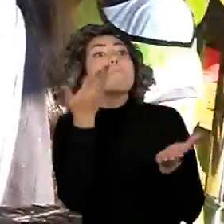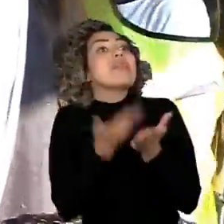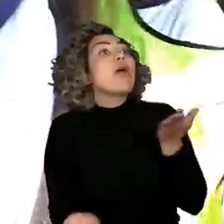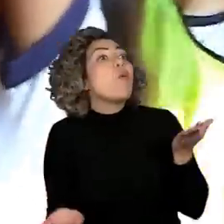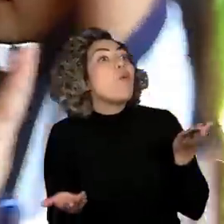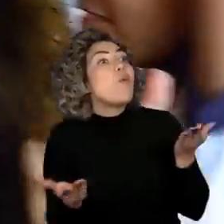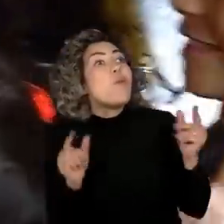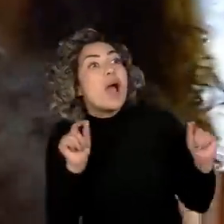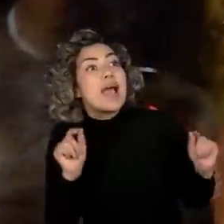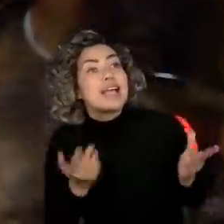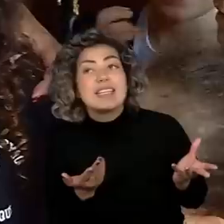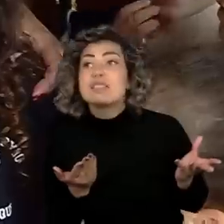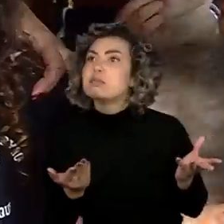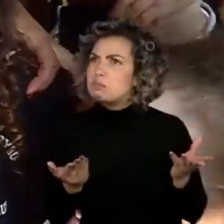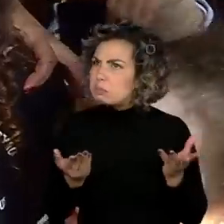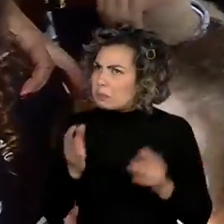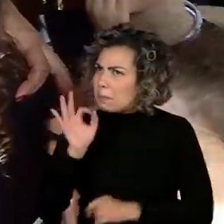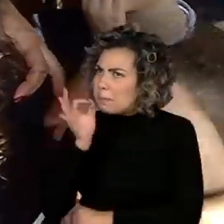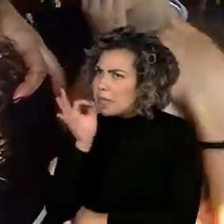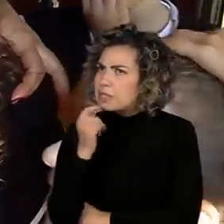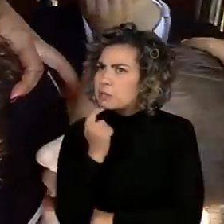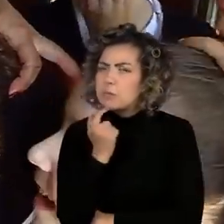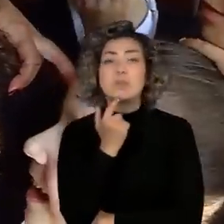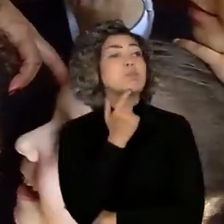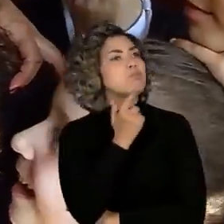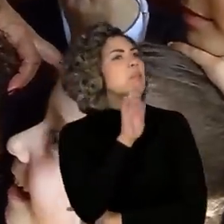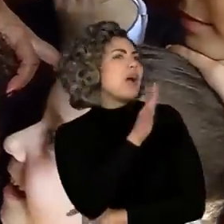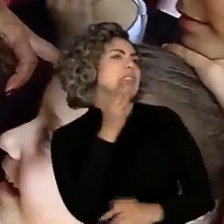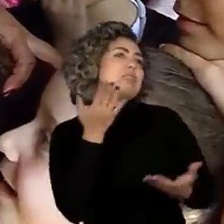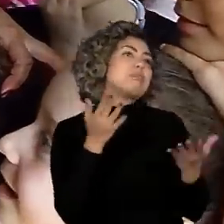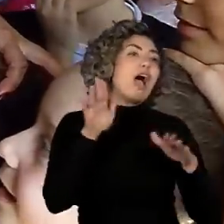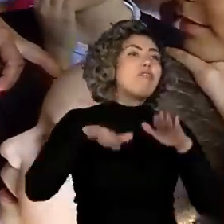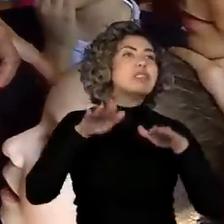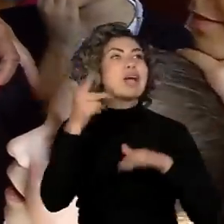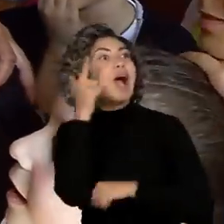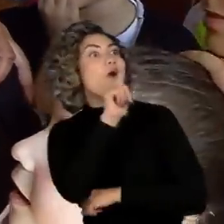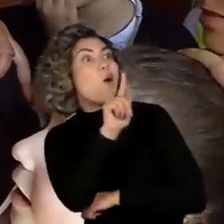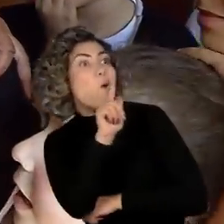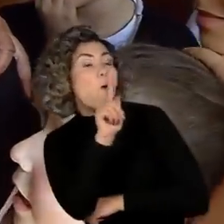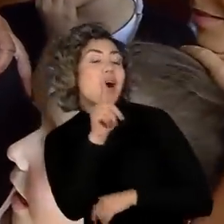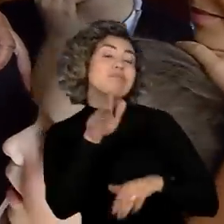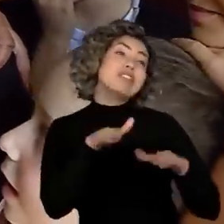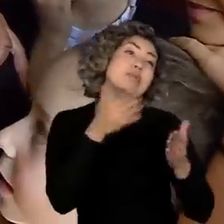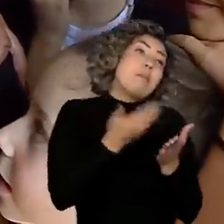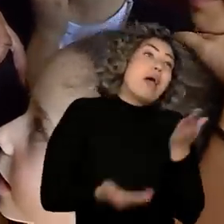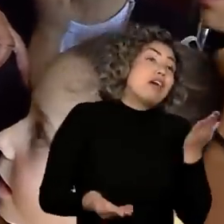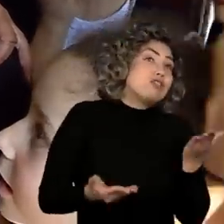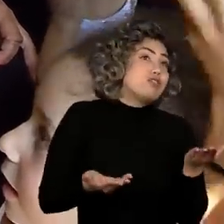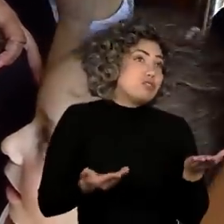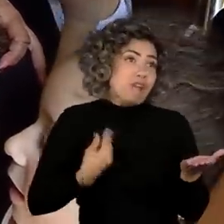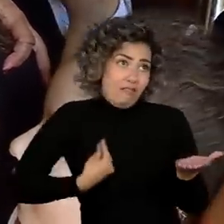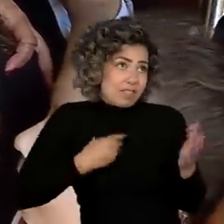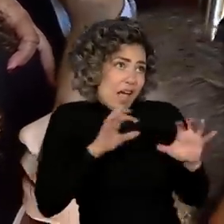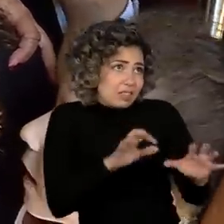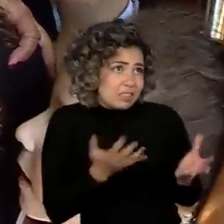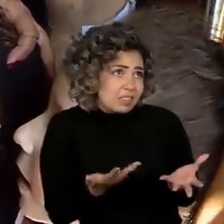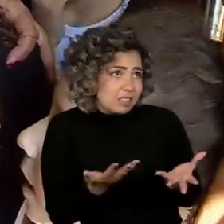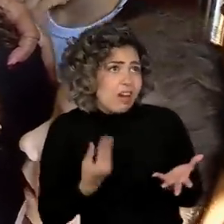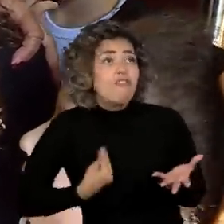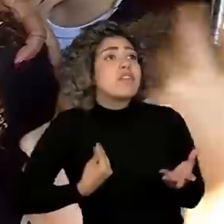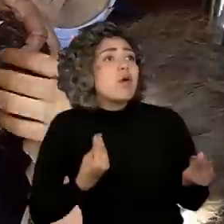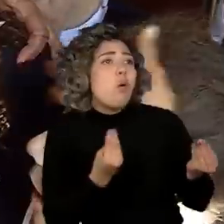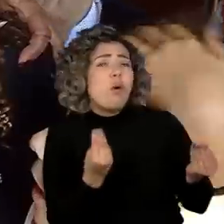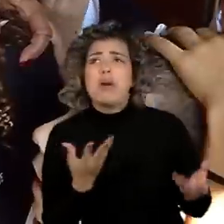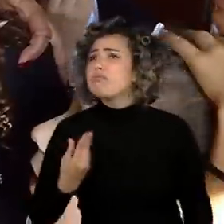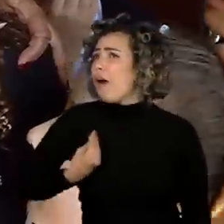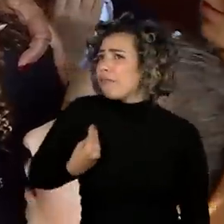também? É verdade. Porque às vezes a gente ganha, às vezes a gente perde. A vida é assim. Como é que é a vida? Ah, a